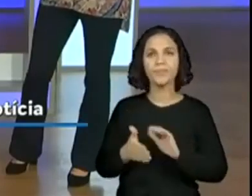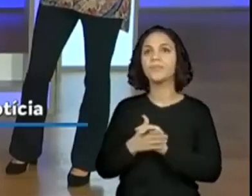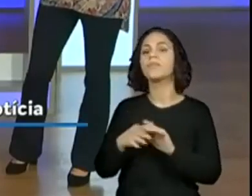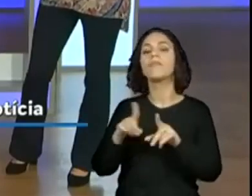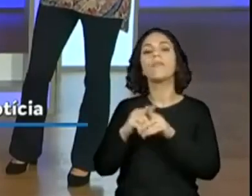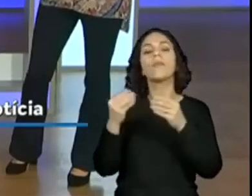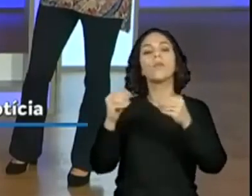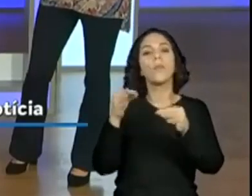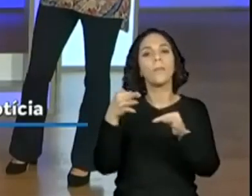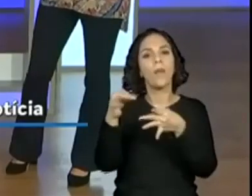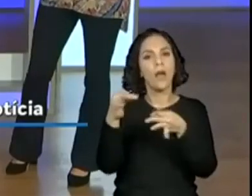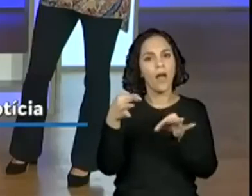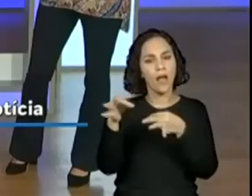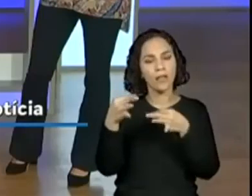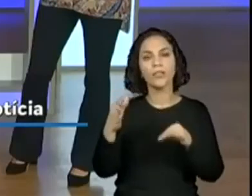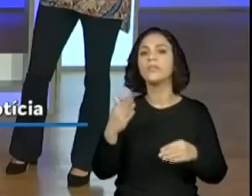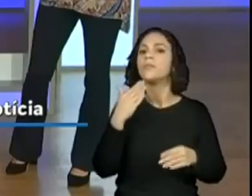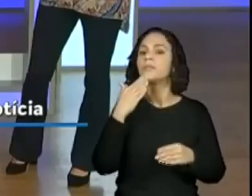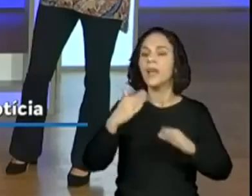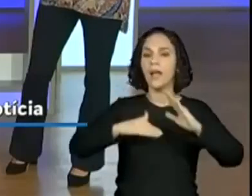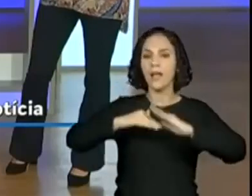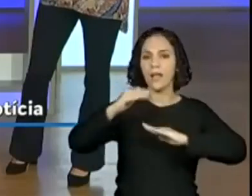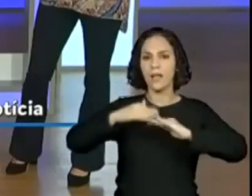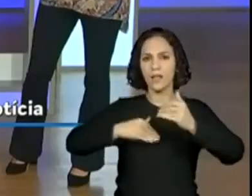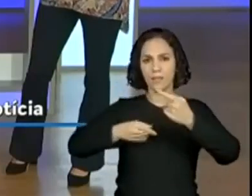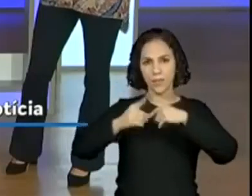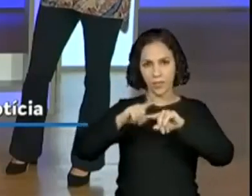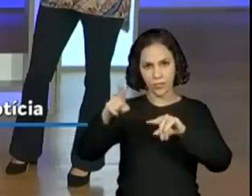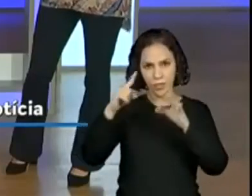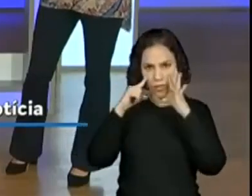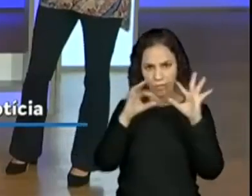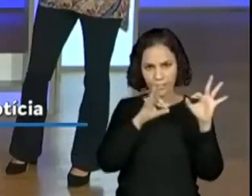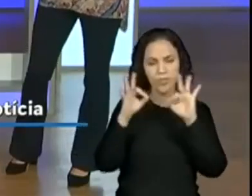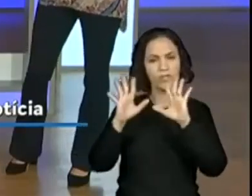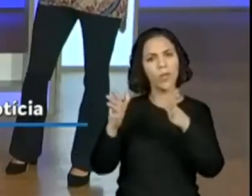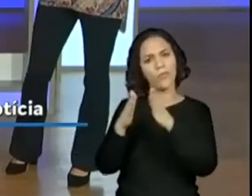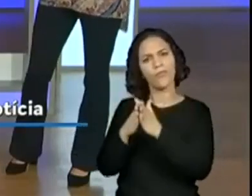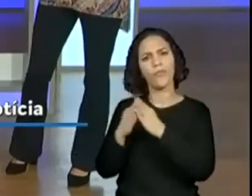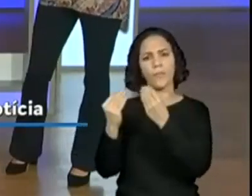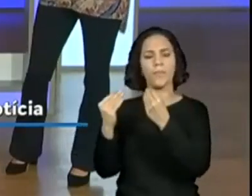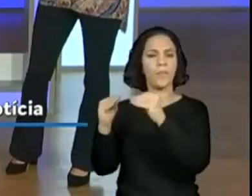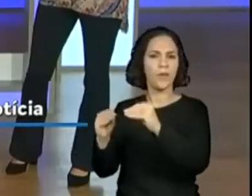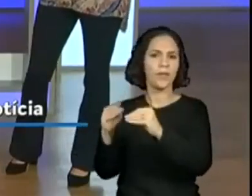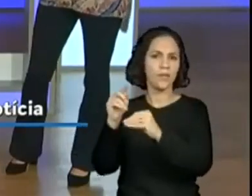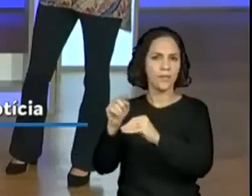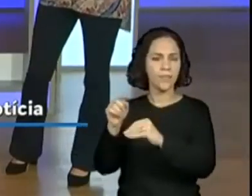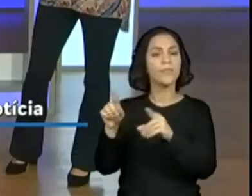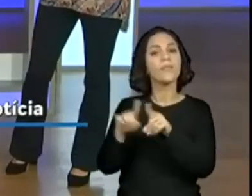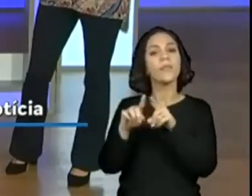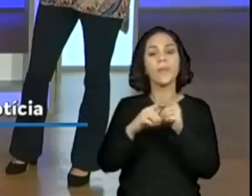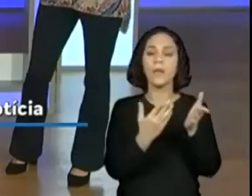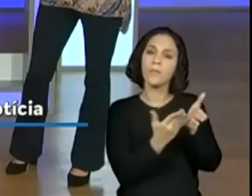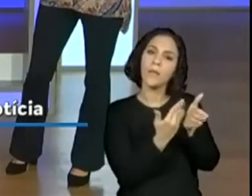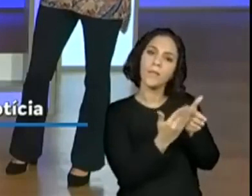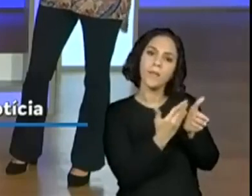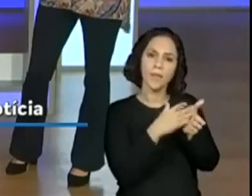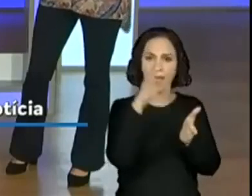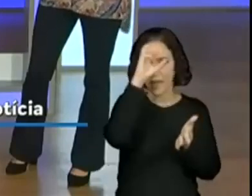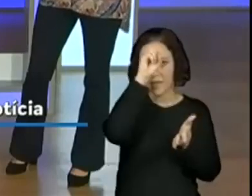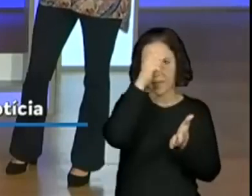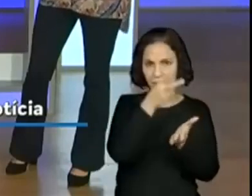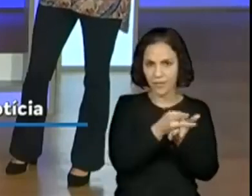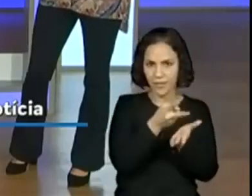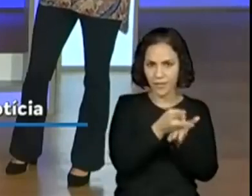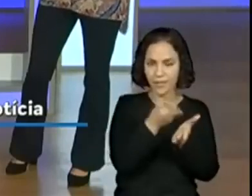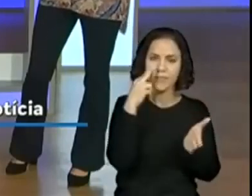páginas, pedem para repetir a habilidade. A habilidade, por favor, quem acompanhou aí já vai colocando. E está ali no caderno também do Aprender Sempre. Então, é só